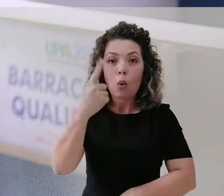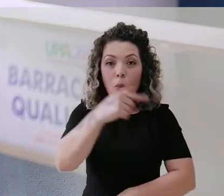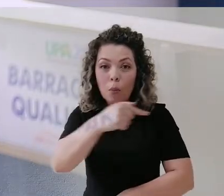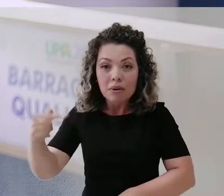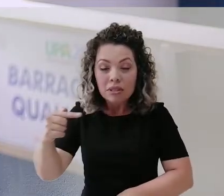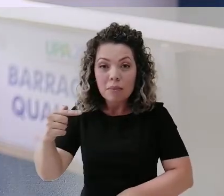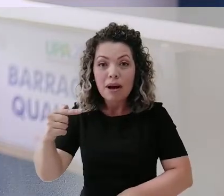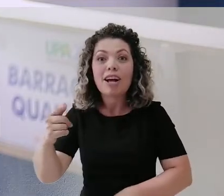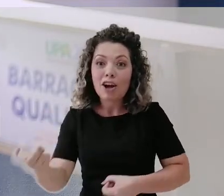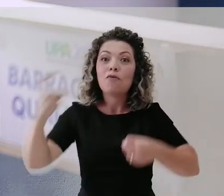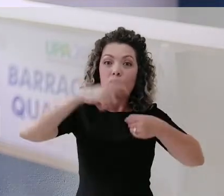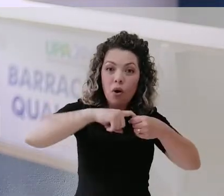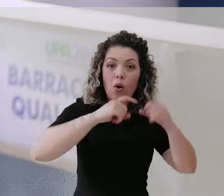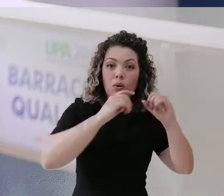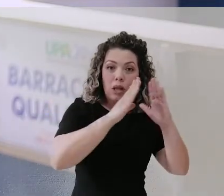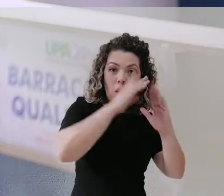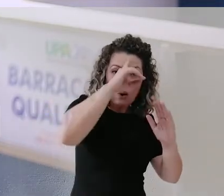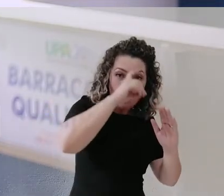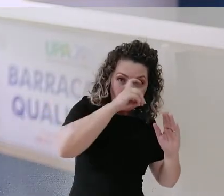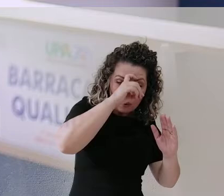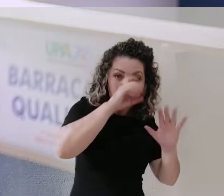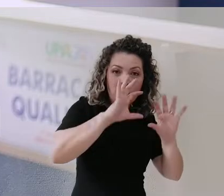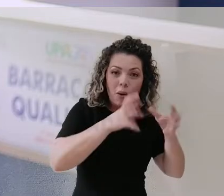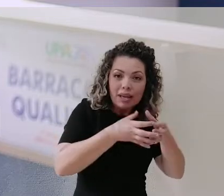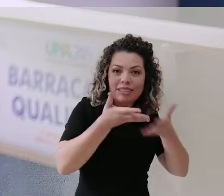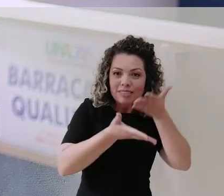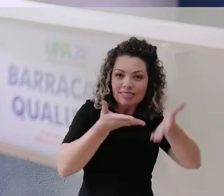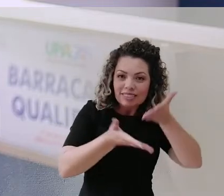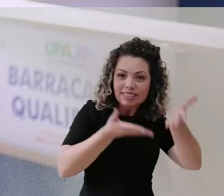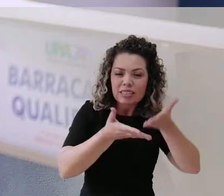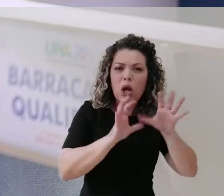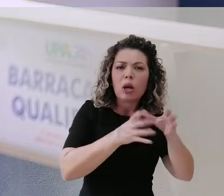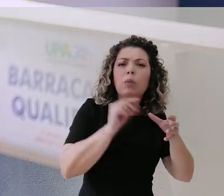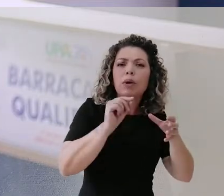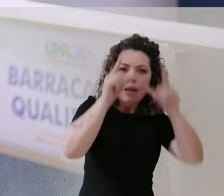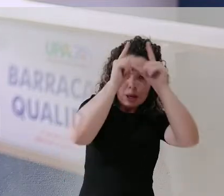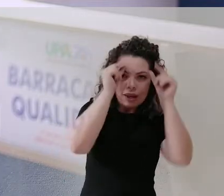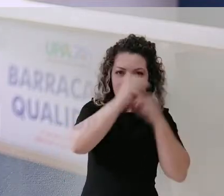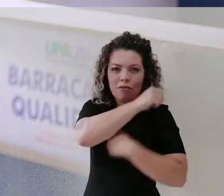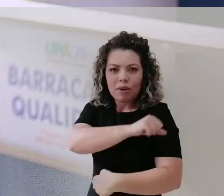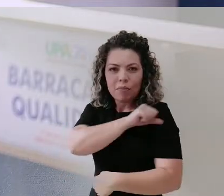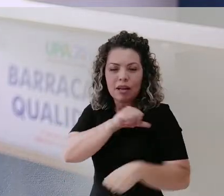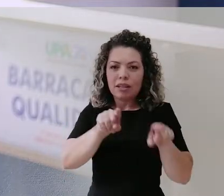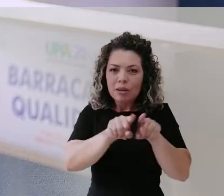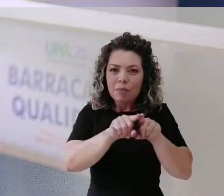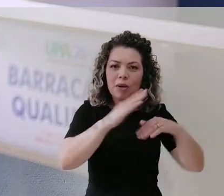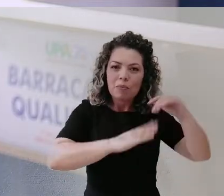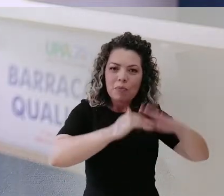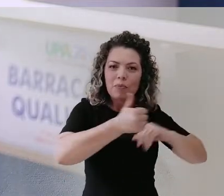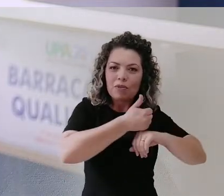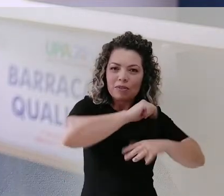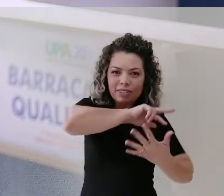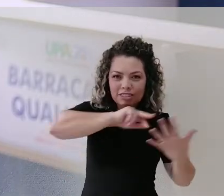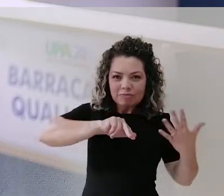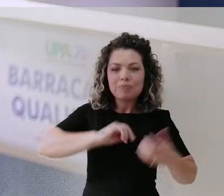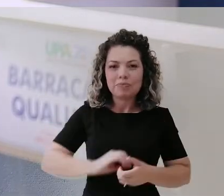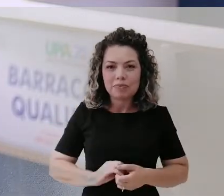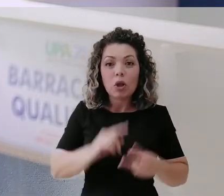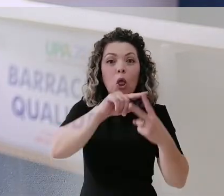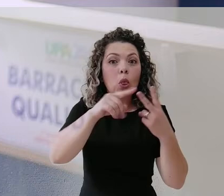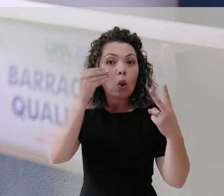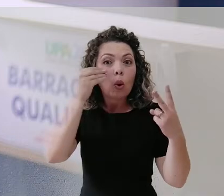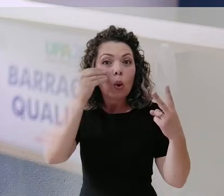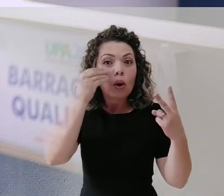após uma semana do nascimento, no retorno com a equipe assistencial, tanto de enfermagem como